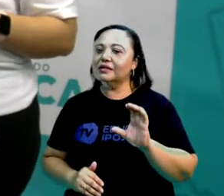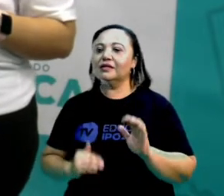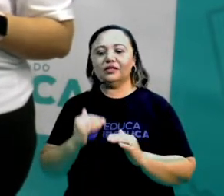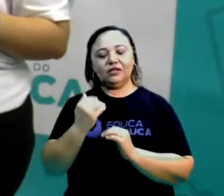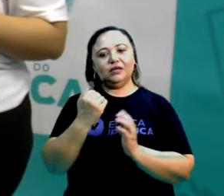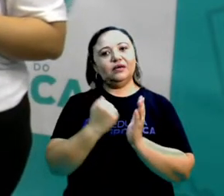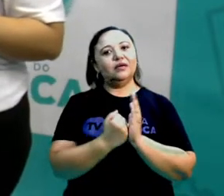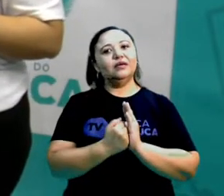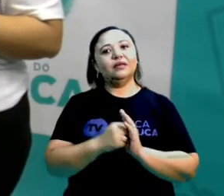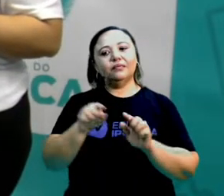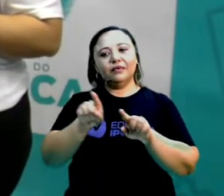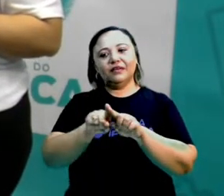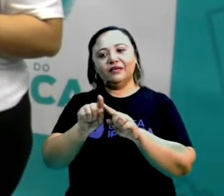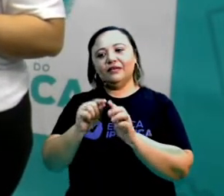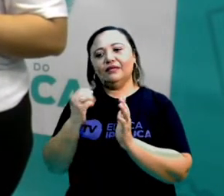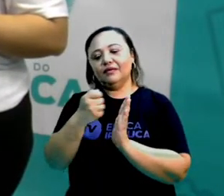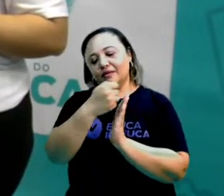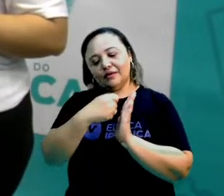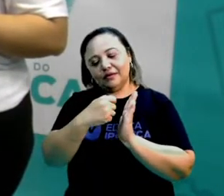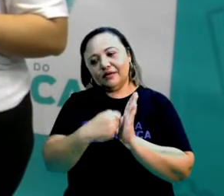do artigo de opinião.